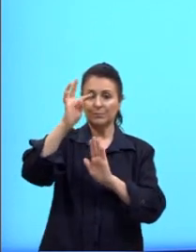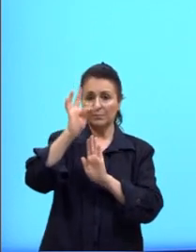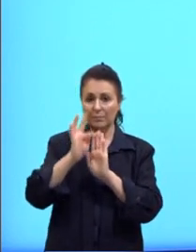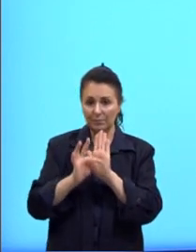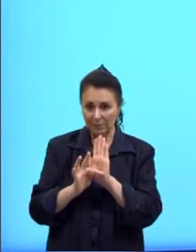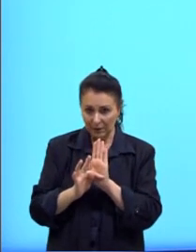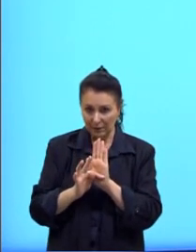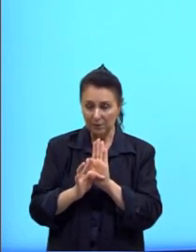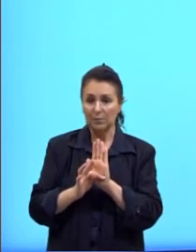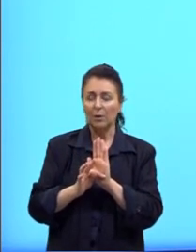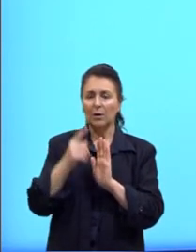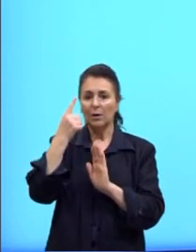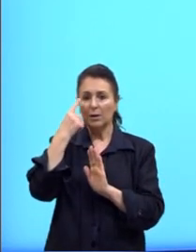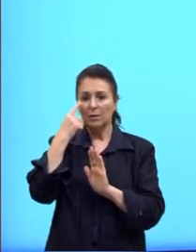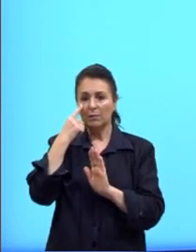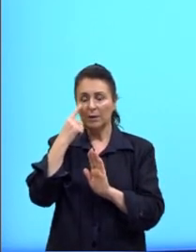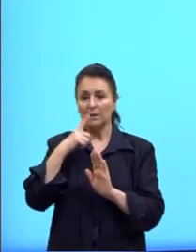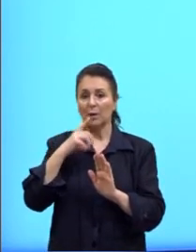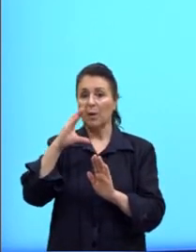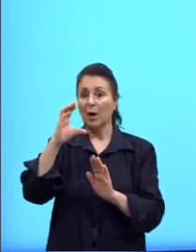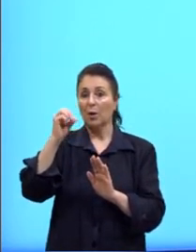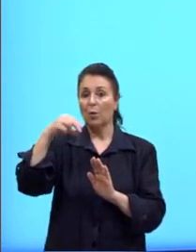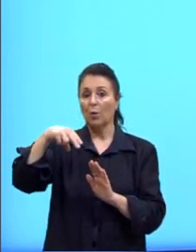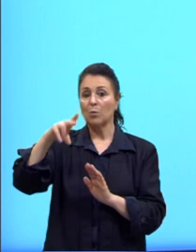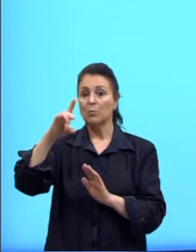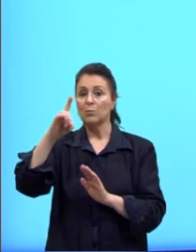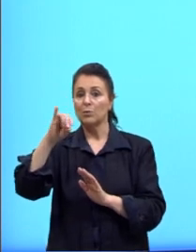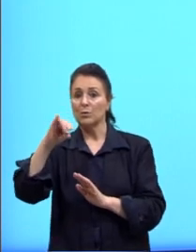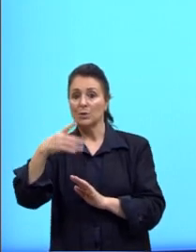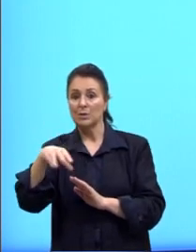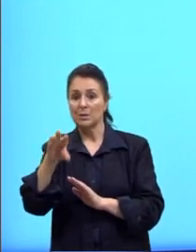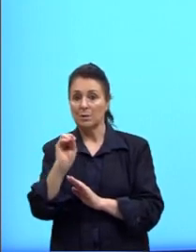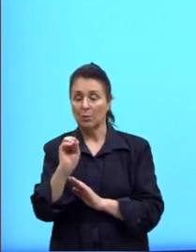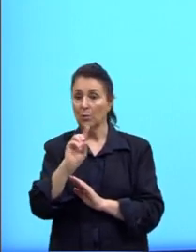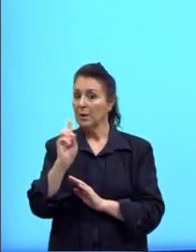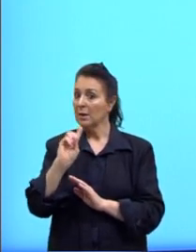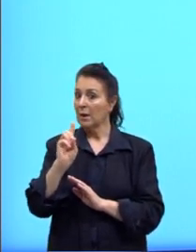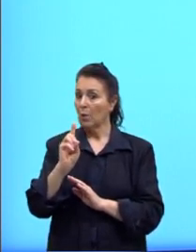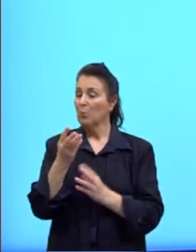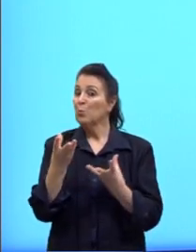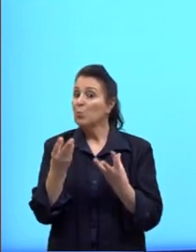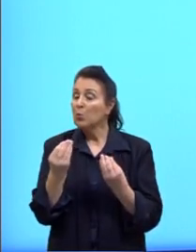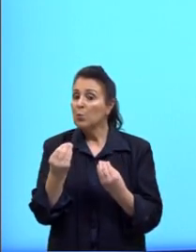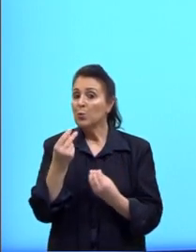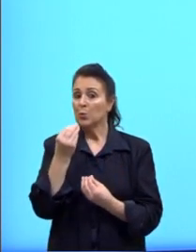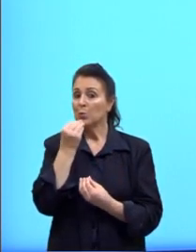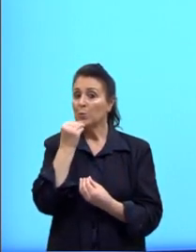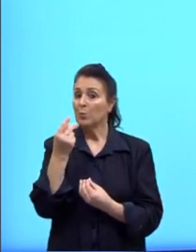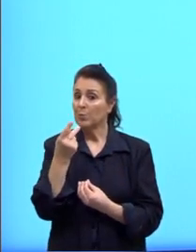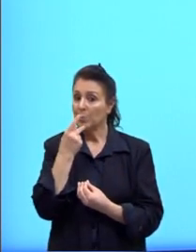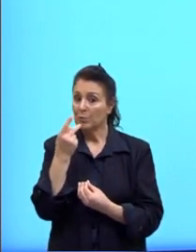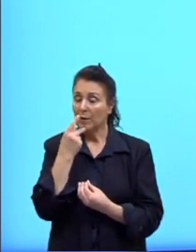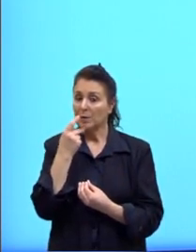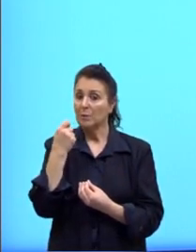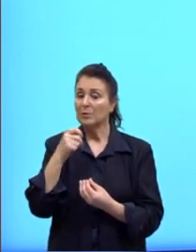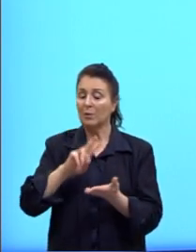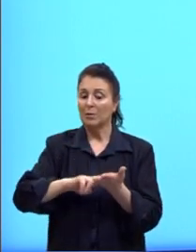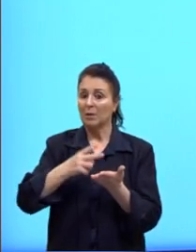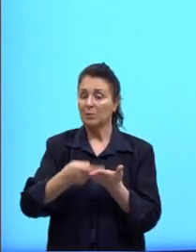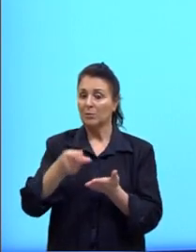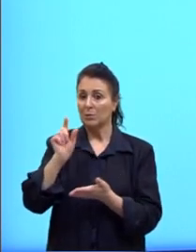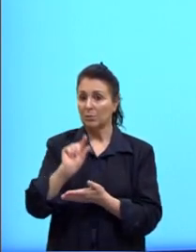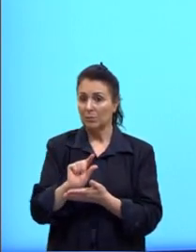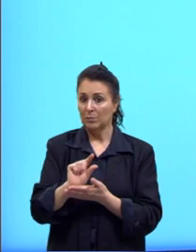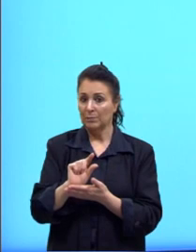e ver que ele estabelece uma condição não muito provável. E aí eu preciso traduzir um pouquinho, olha lá.